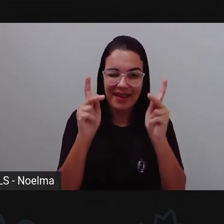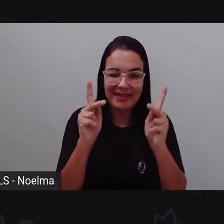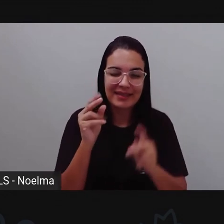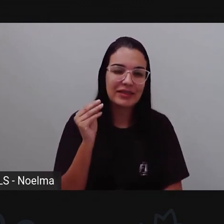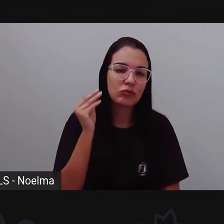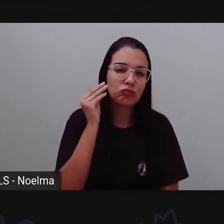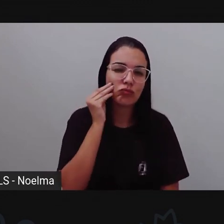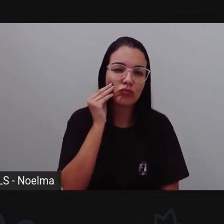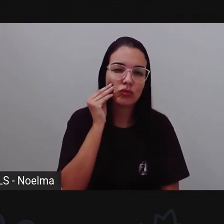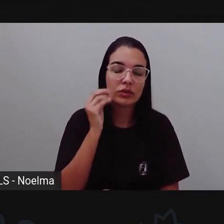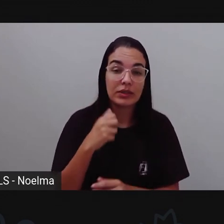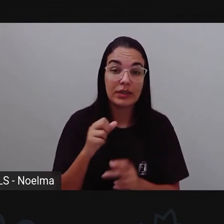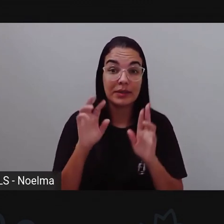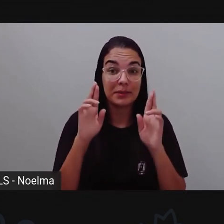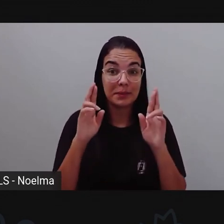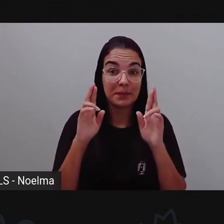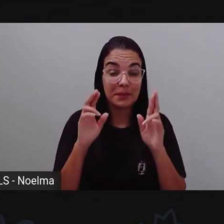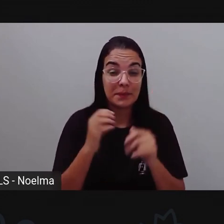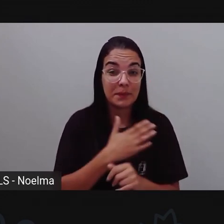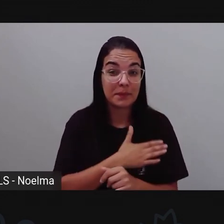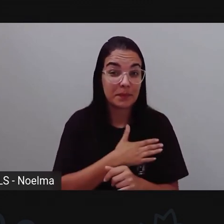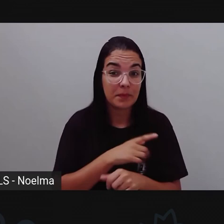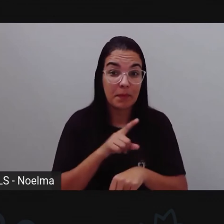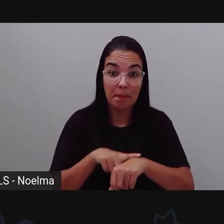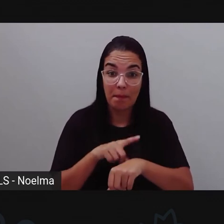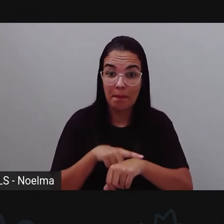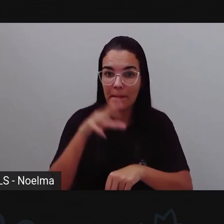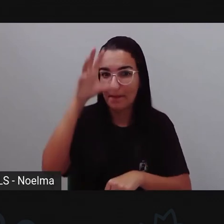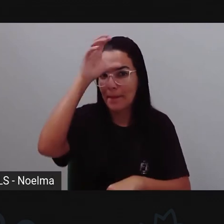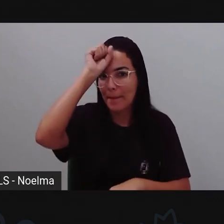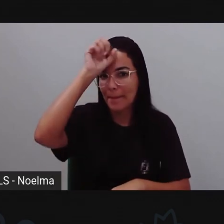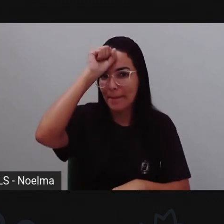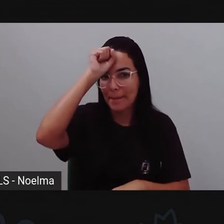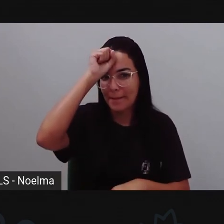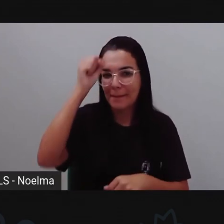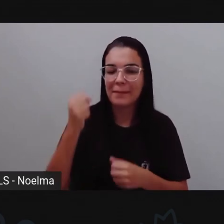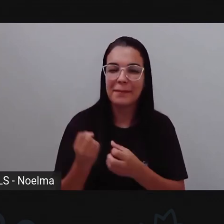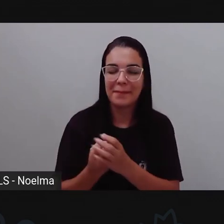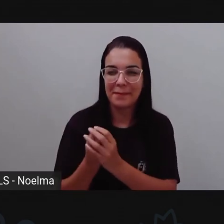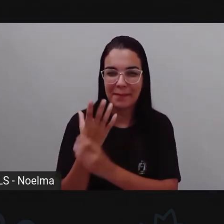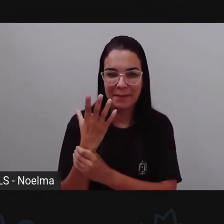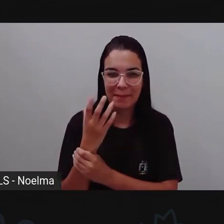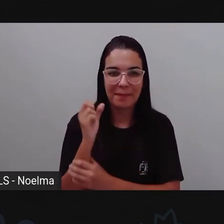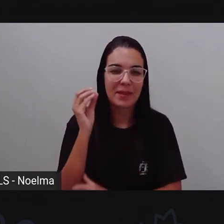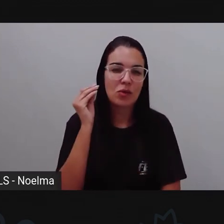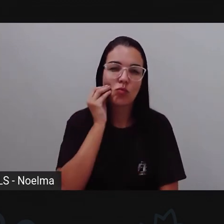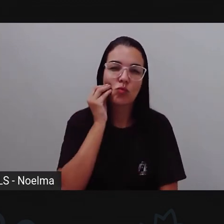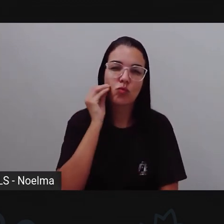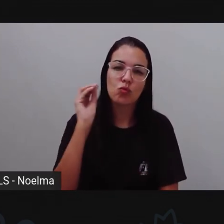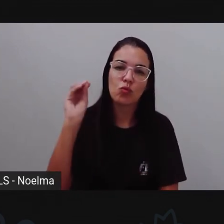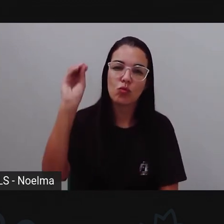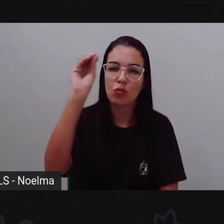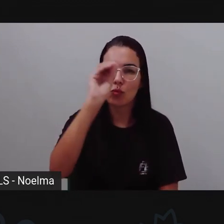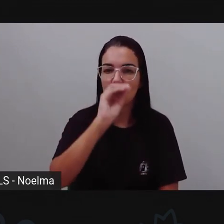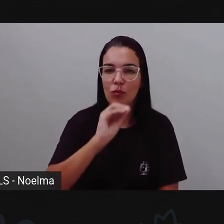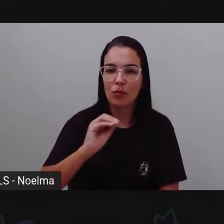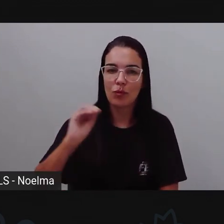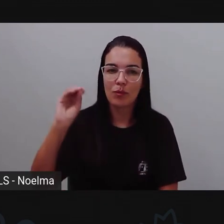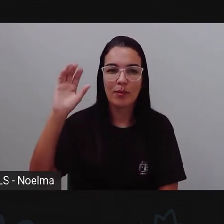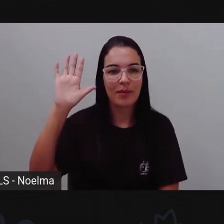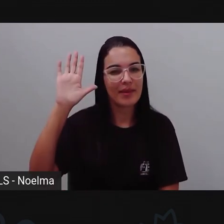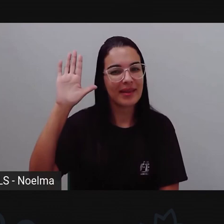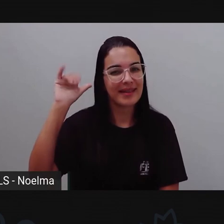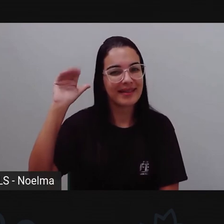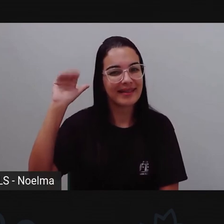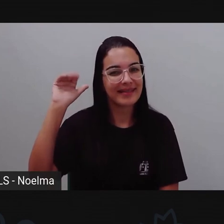Espero que vocês tenham gostado, que tenha sido o momento, né? De muitas descobertas, tá? Um beijo para todos. Até